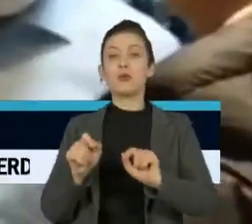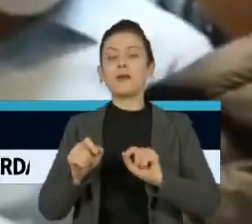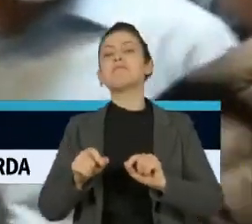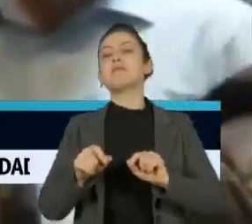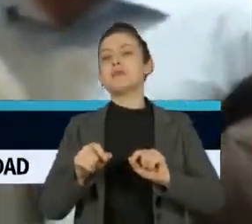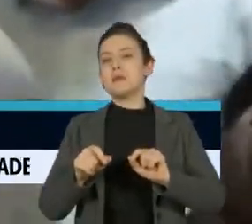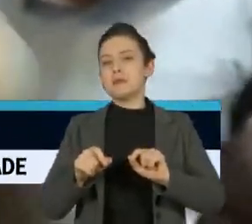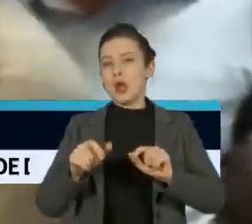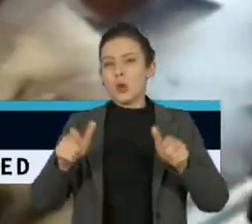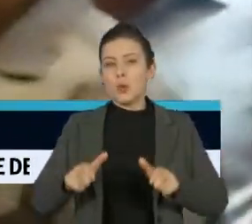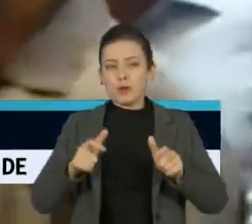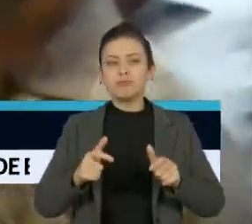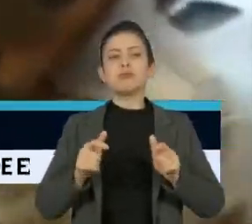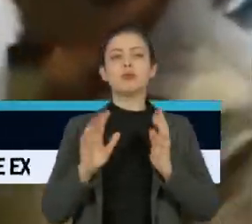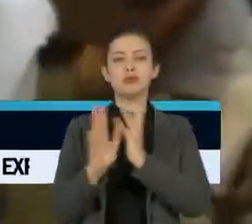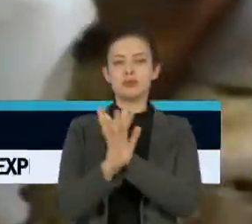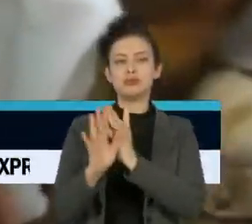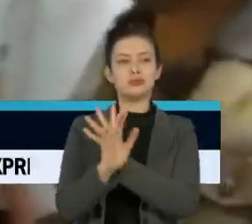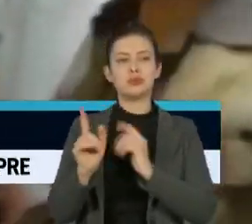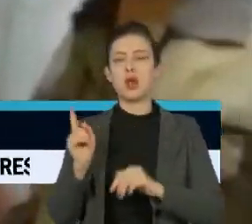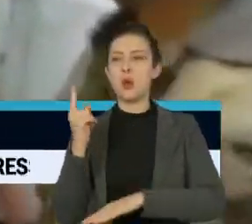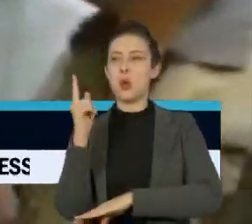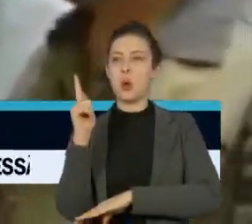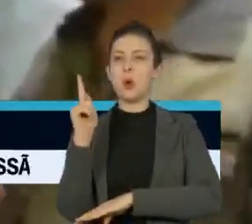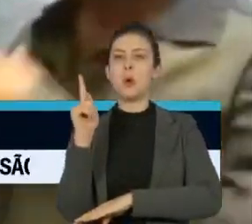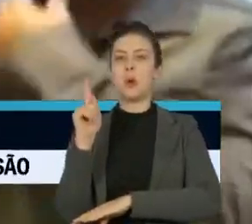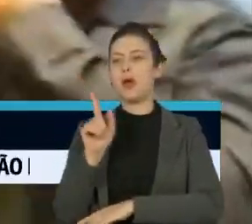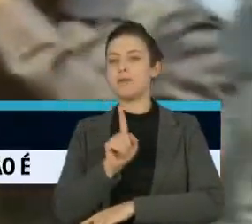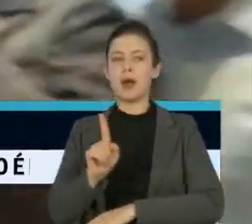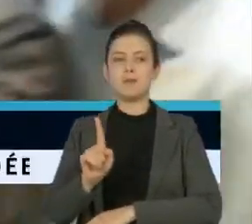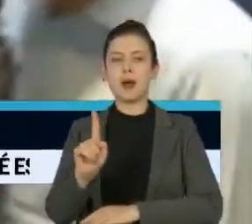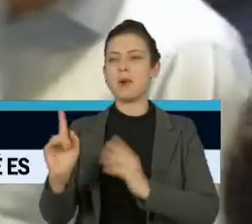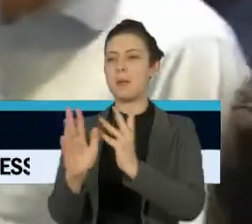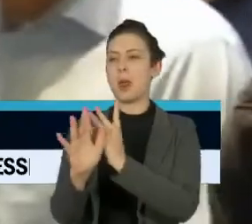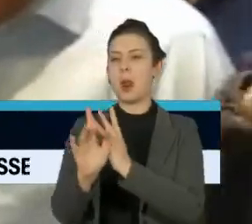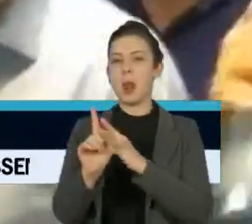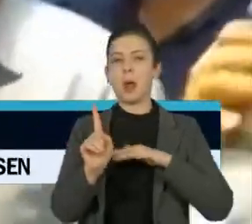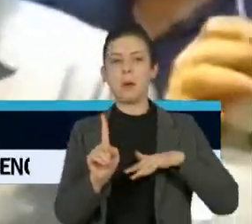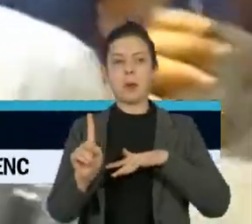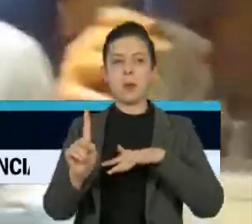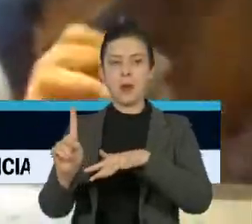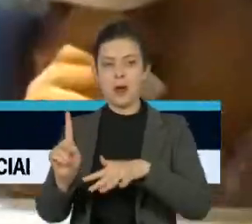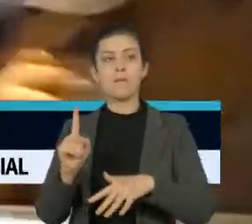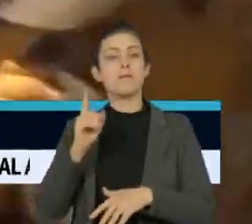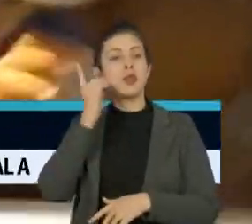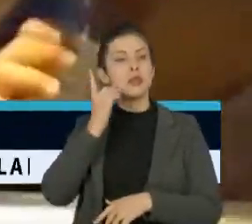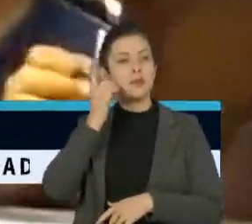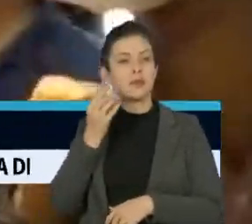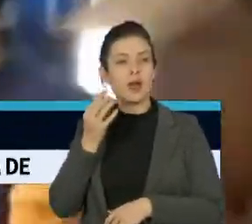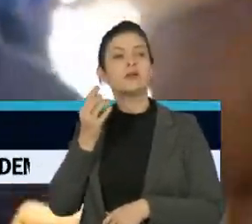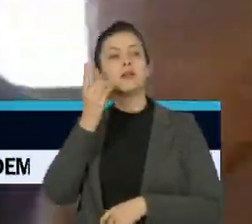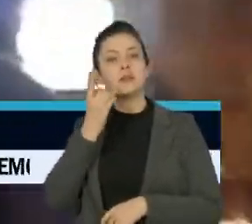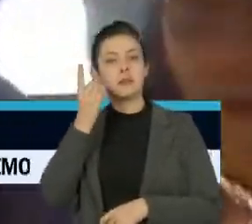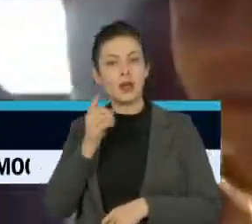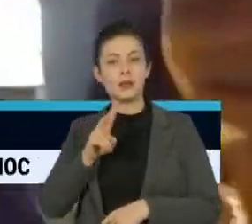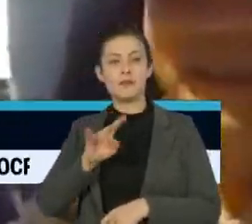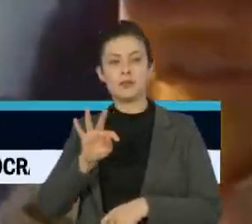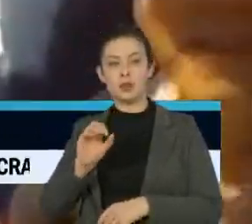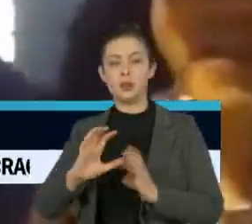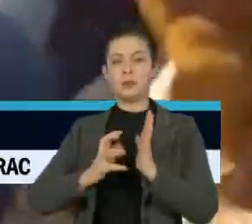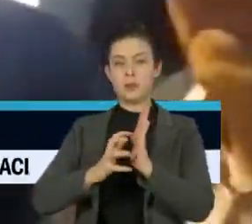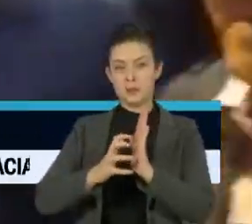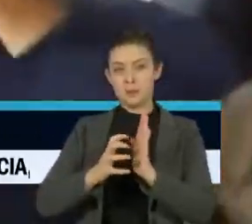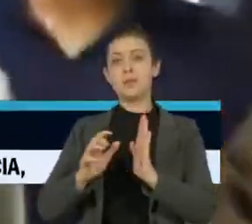numa lanchonete em Goiás, no caminho de Abadiânia. O presidente estava acompanhado pelo deputado do PSL, Vitor Hugo, e pelos